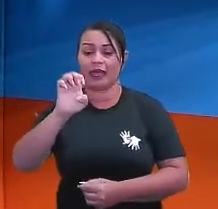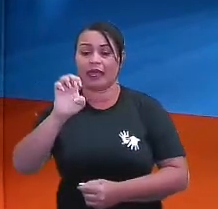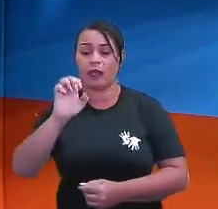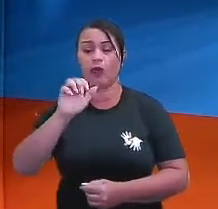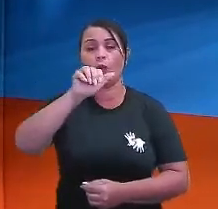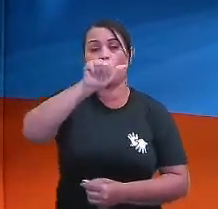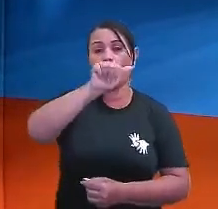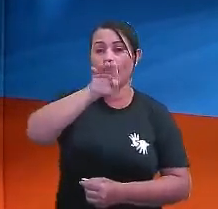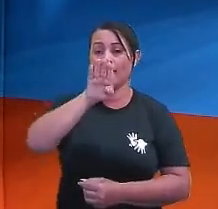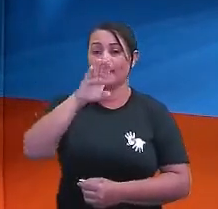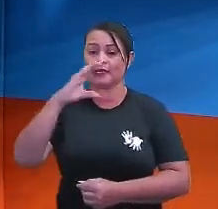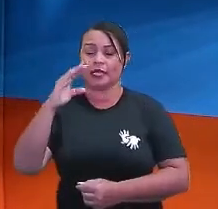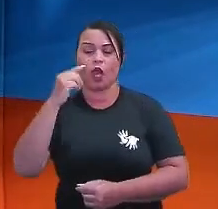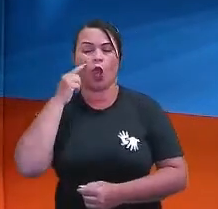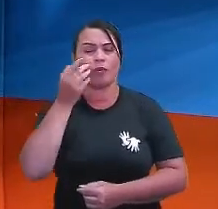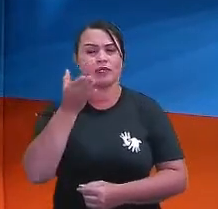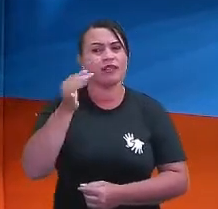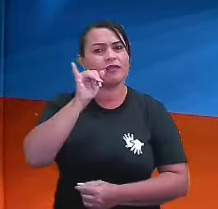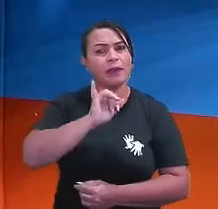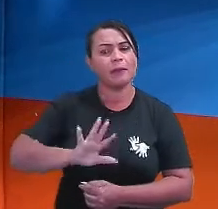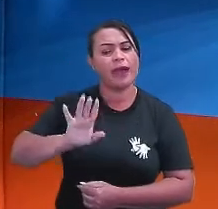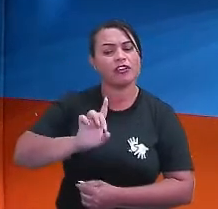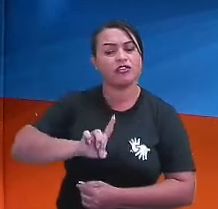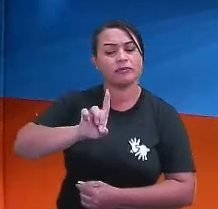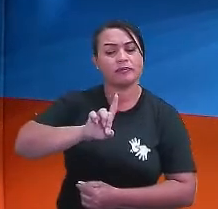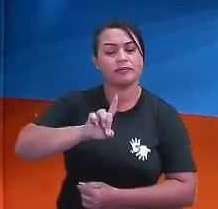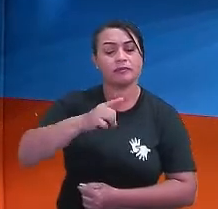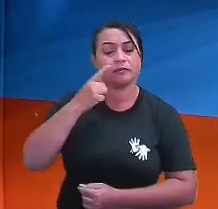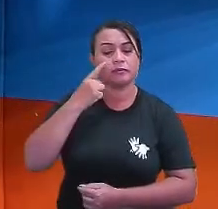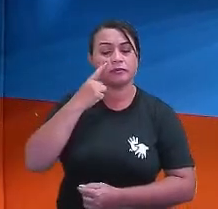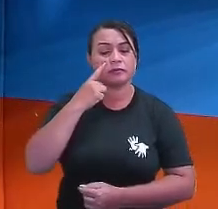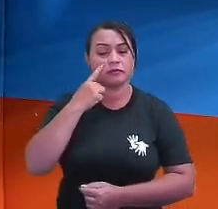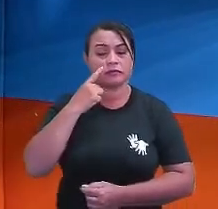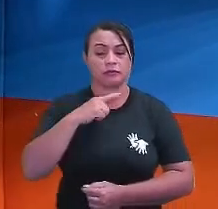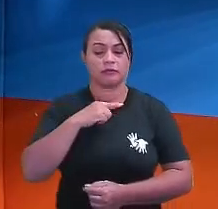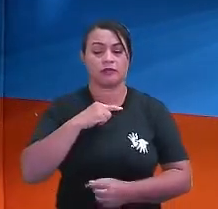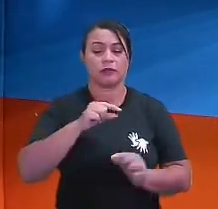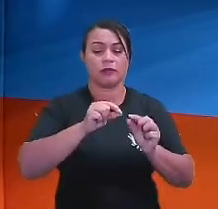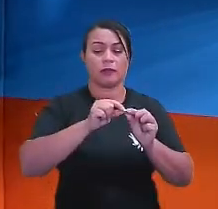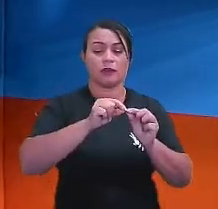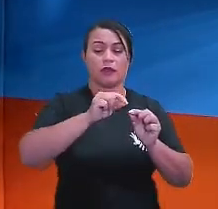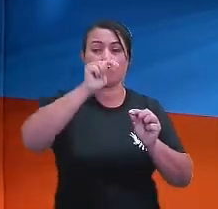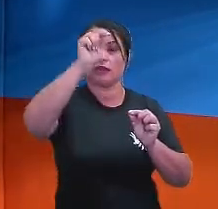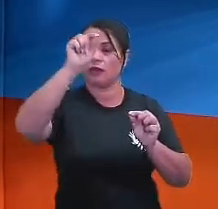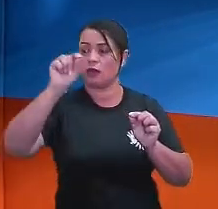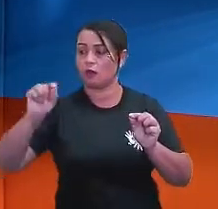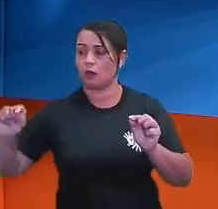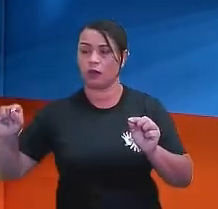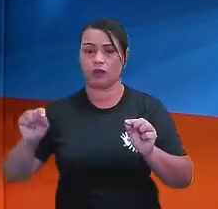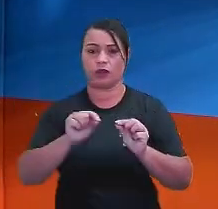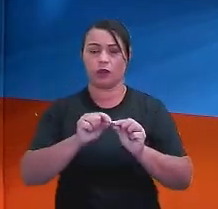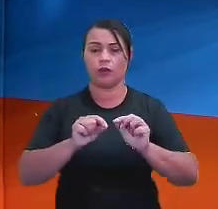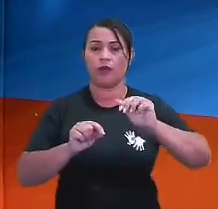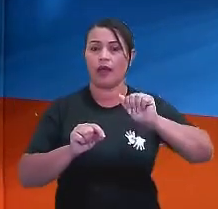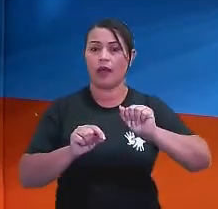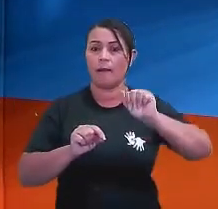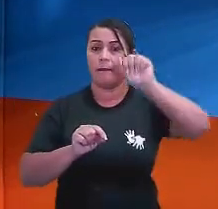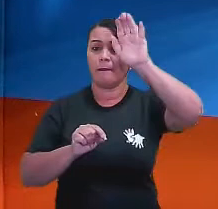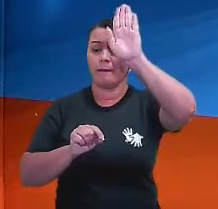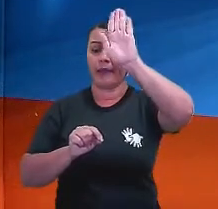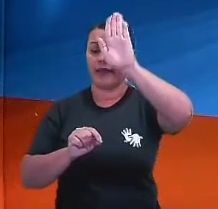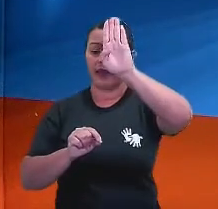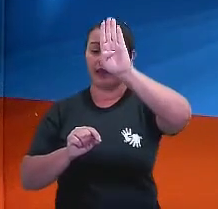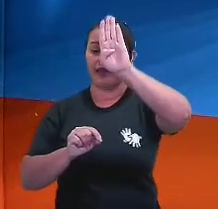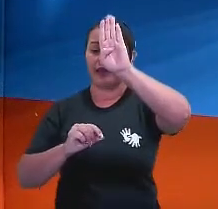conforme a imagem a seguir. Então, vejam que eu tenho aqui um triângulo ABC, né? Em que o